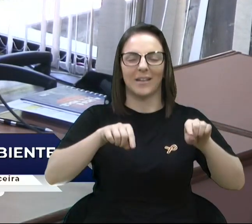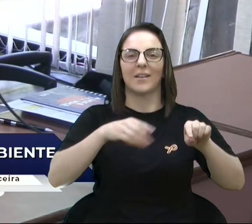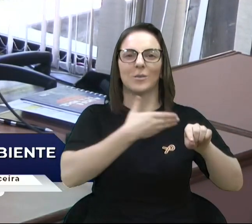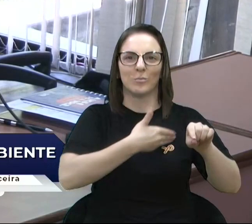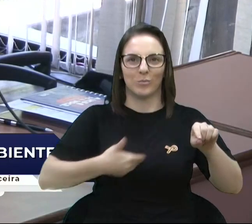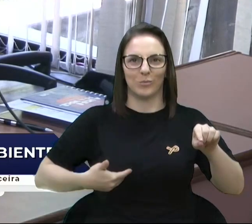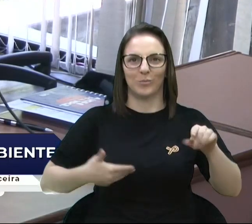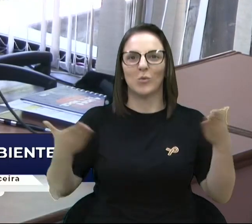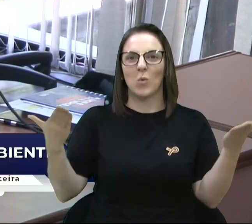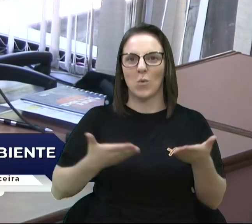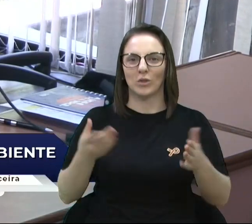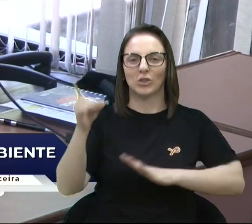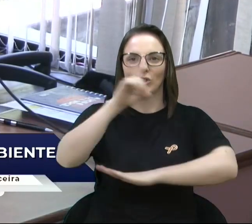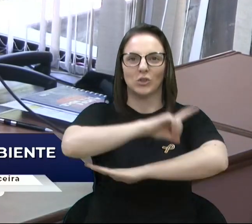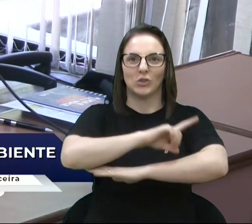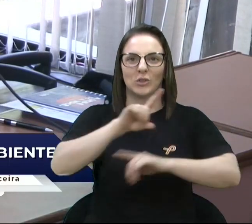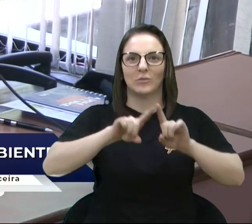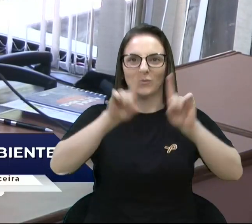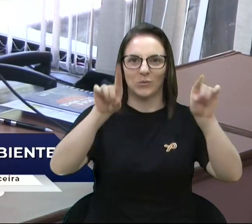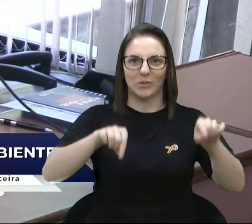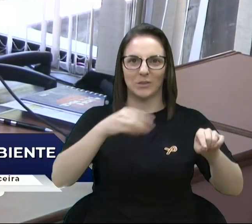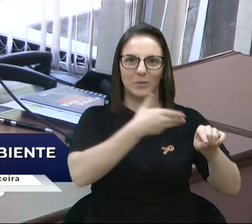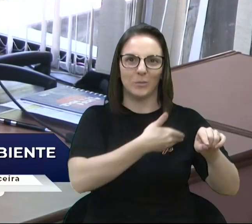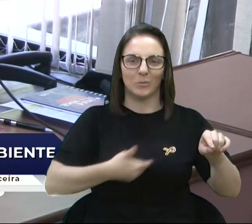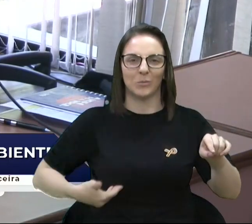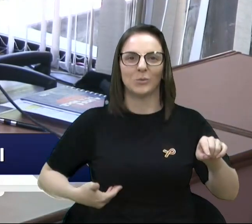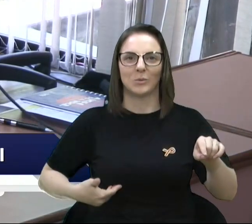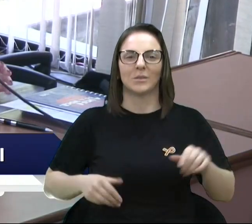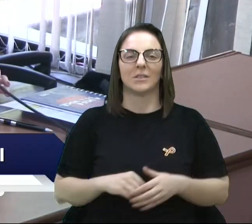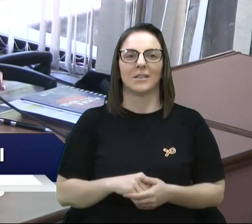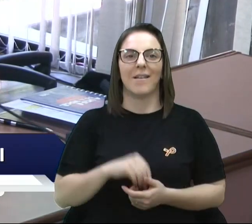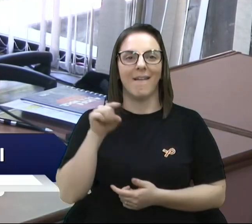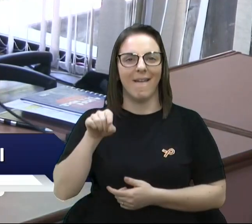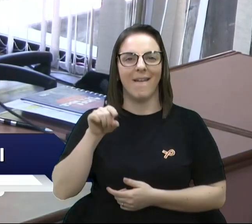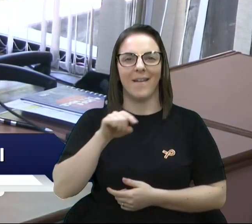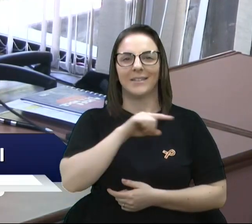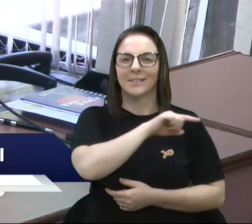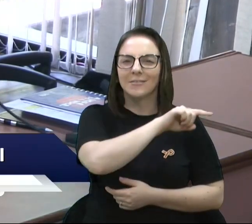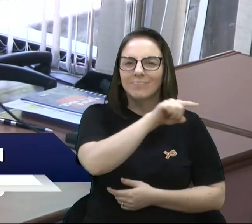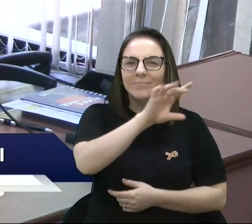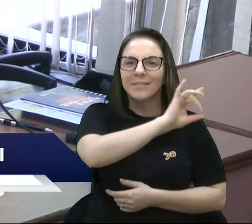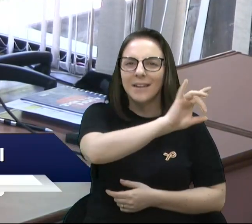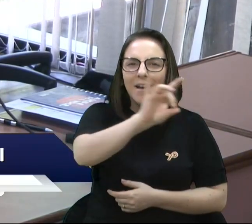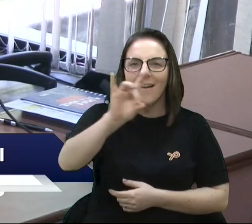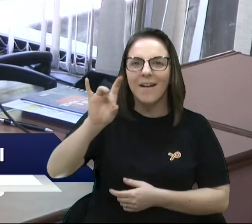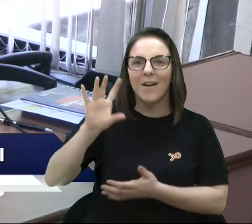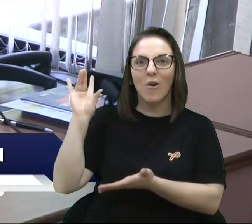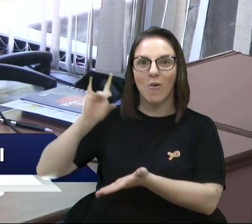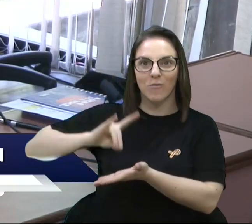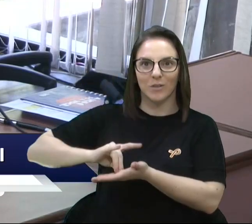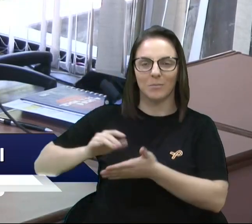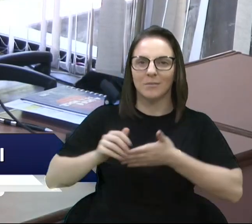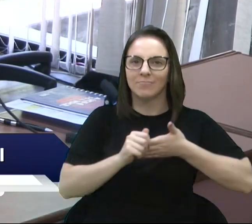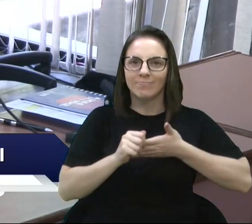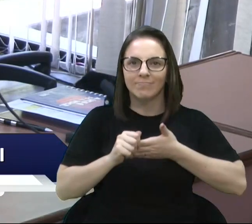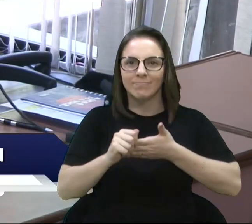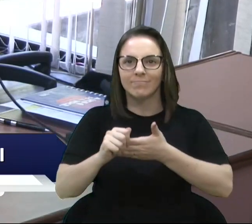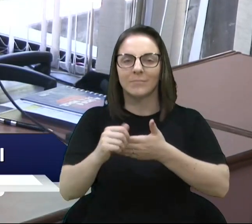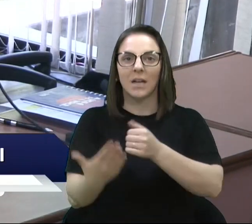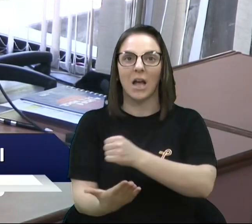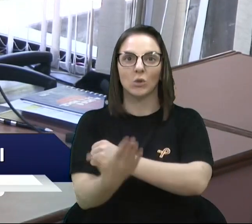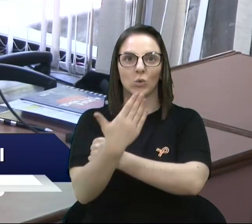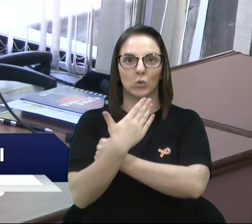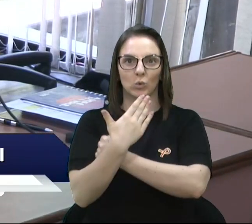Boa do Servidor. São eles, efetivamente, que conduzem e que nos ajudam a